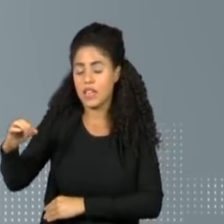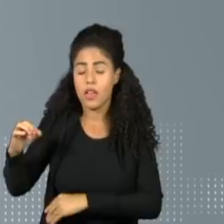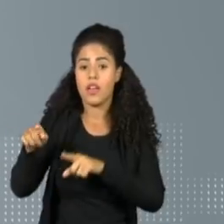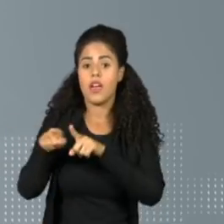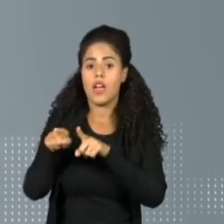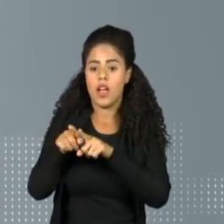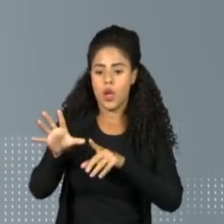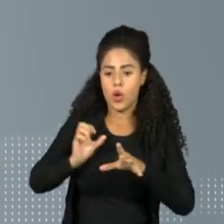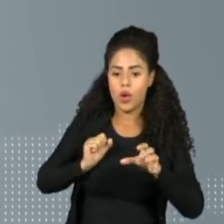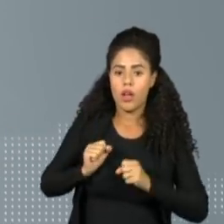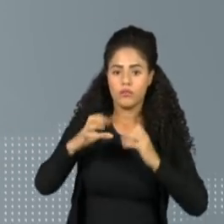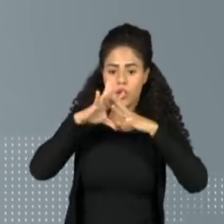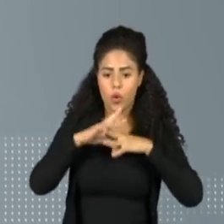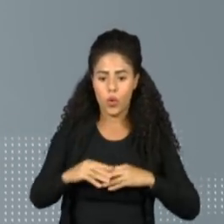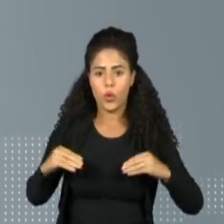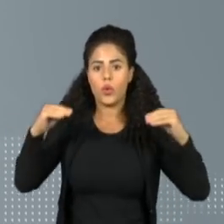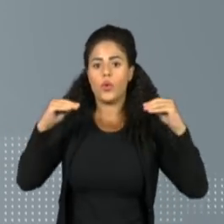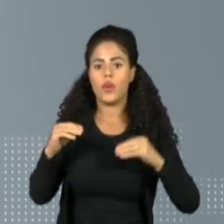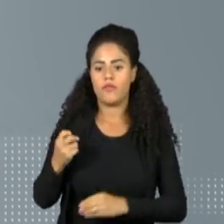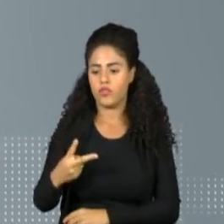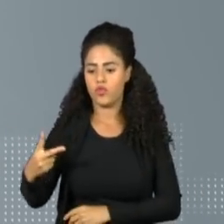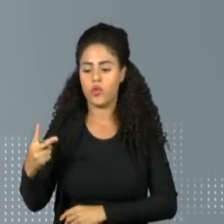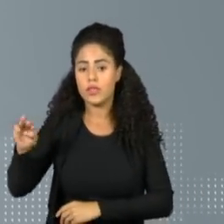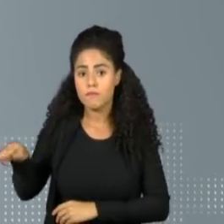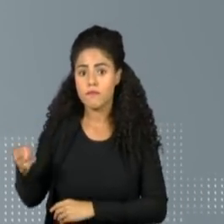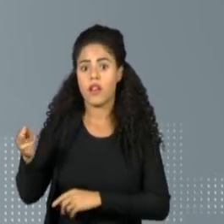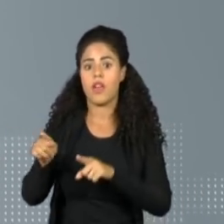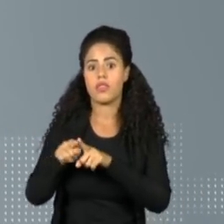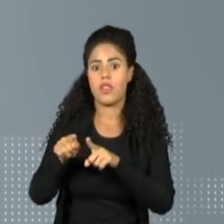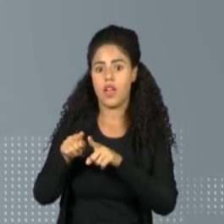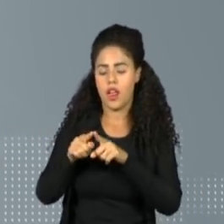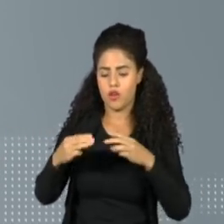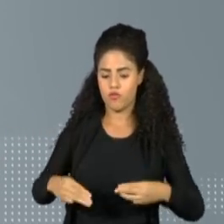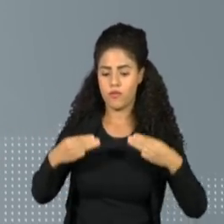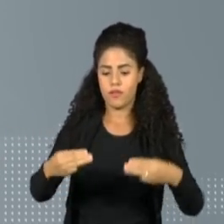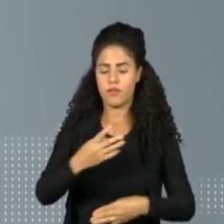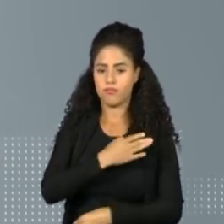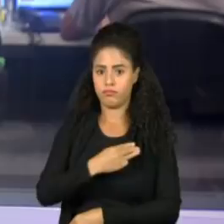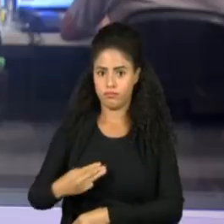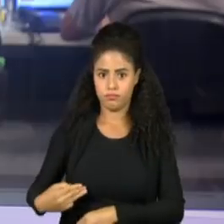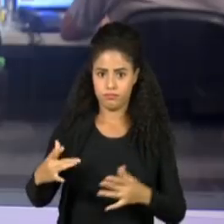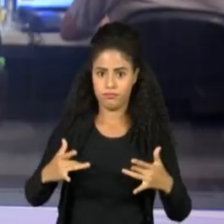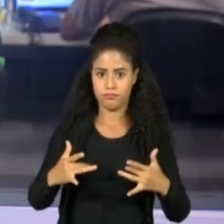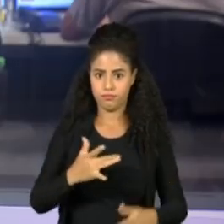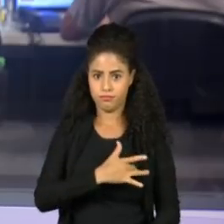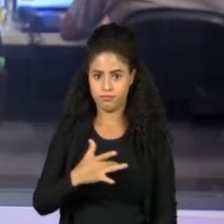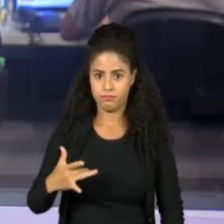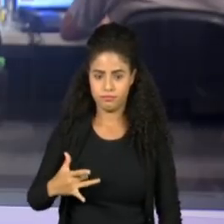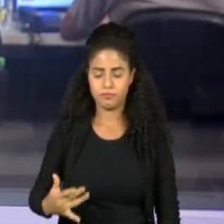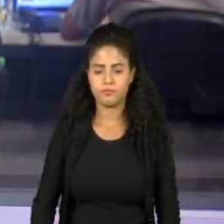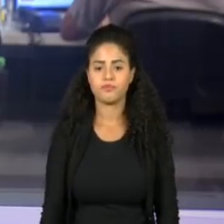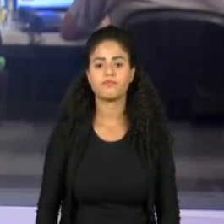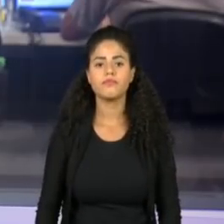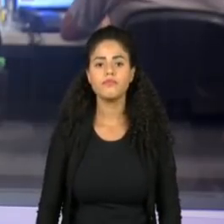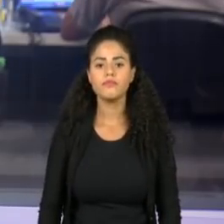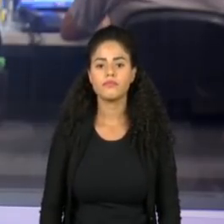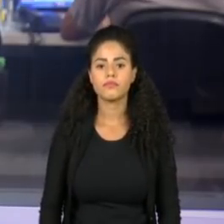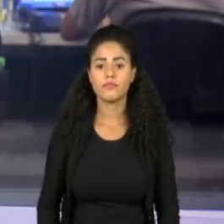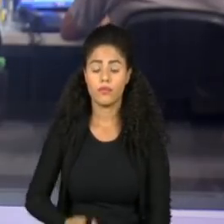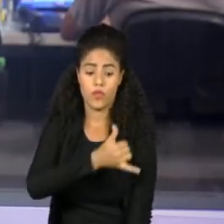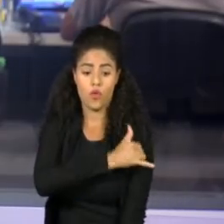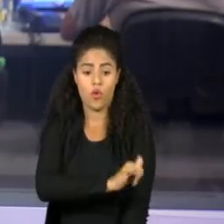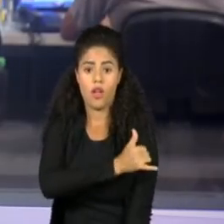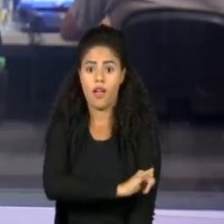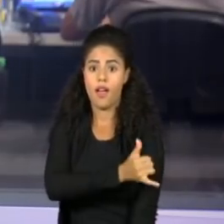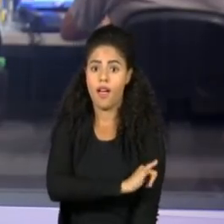os recuperados somam quase 22 milhões, segundo o Ministério da Saúde. No Rio de Janeiro, a campanha